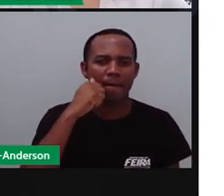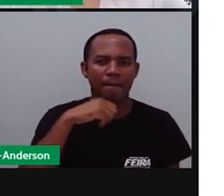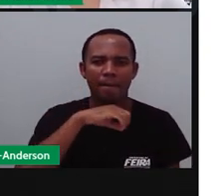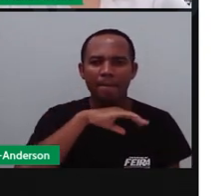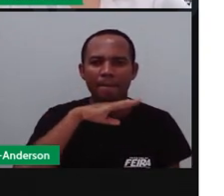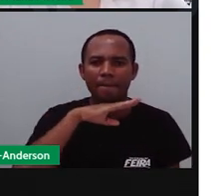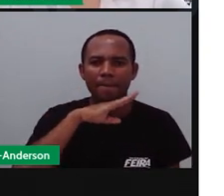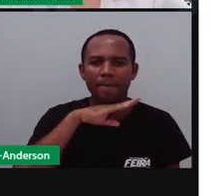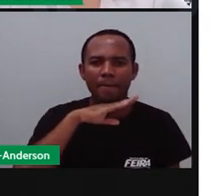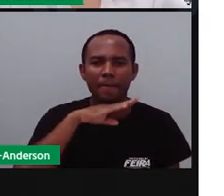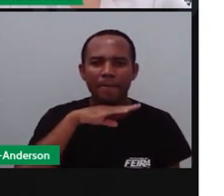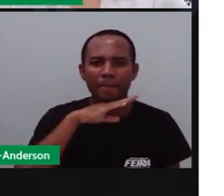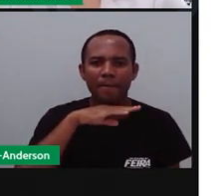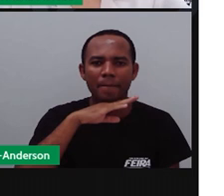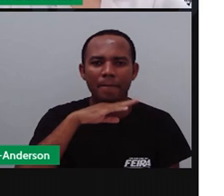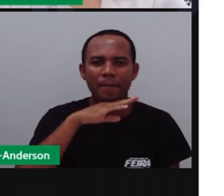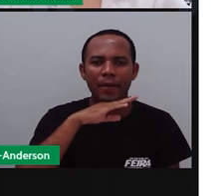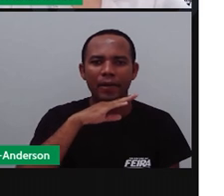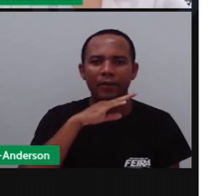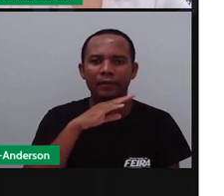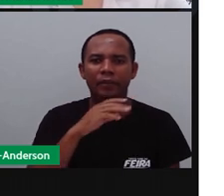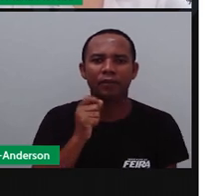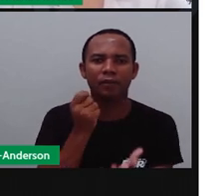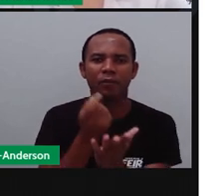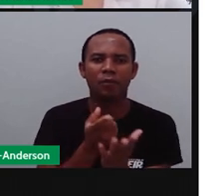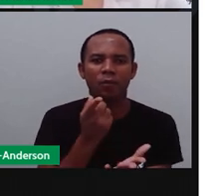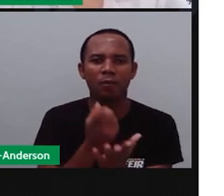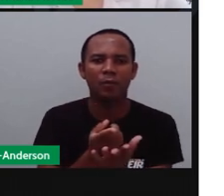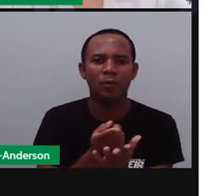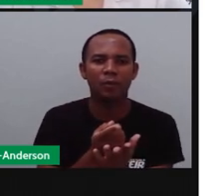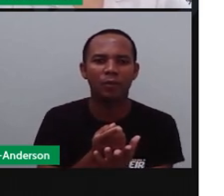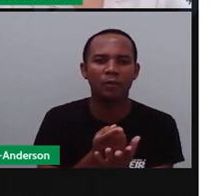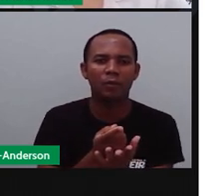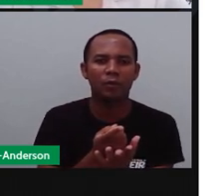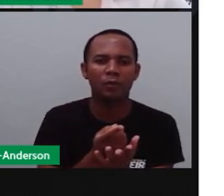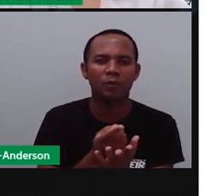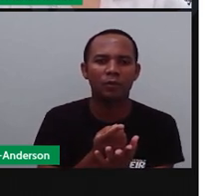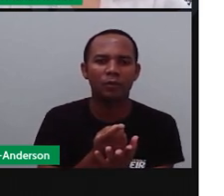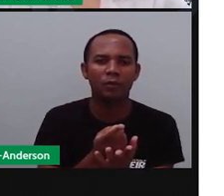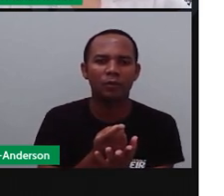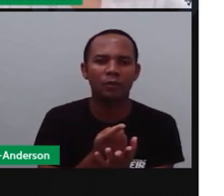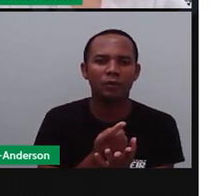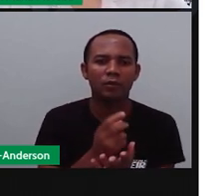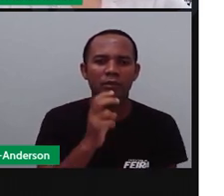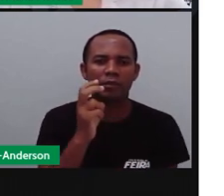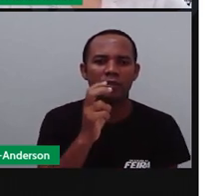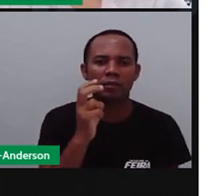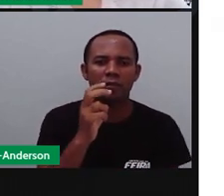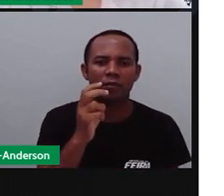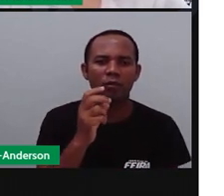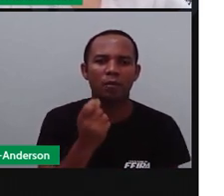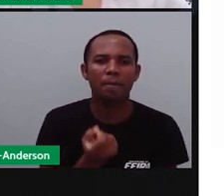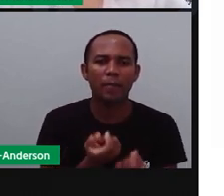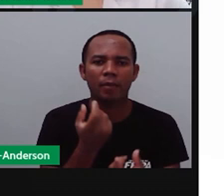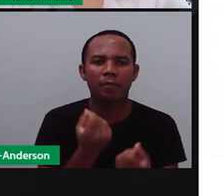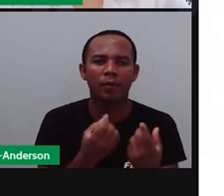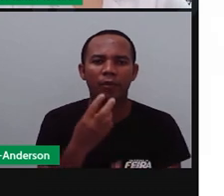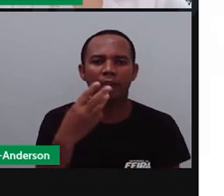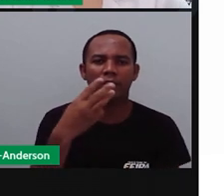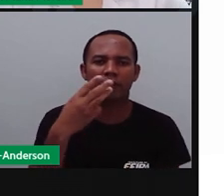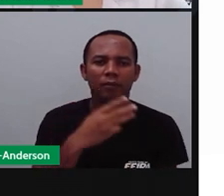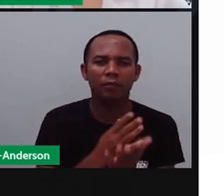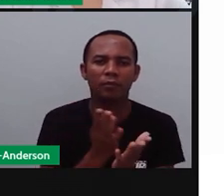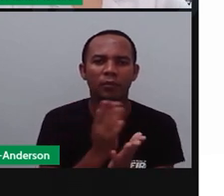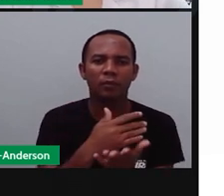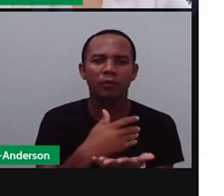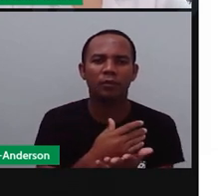Cinco pipocas. Três bolos de fubá, quatro maçãs do amor, seis